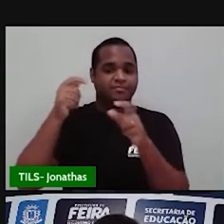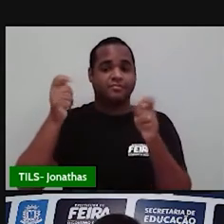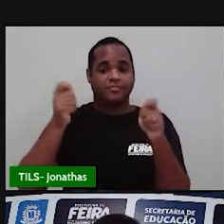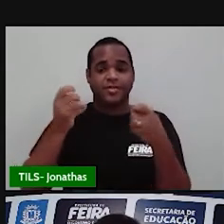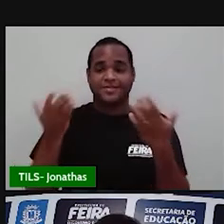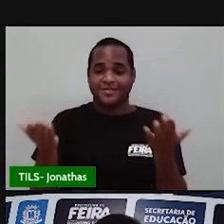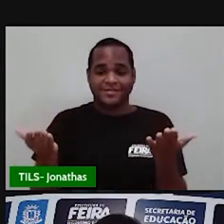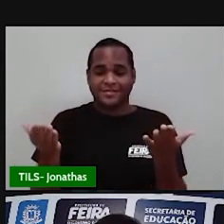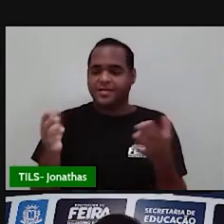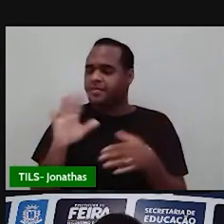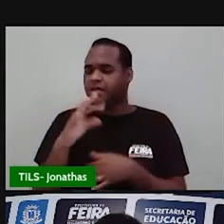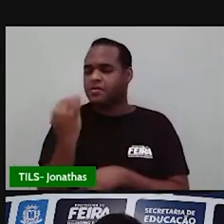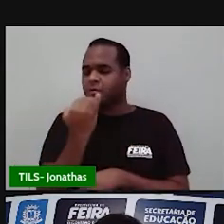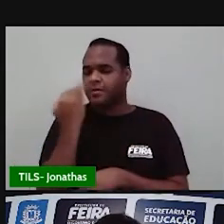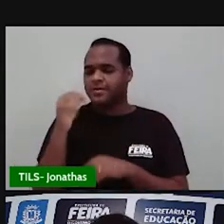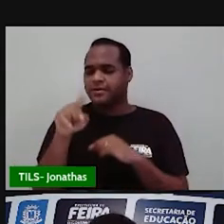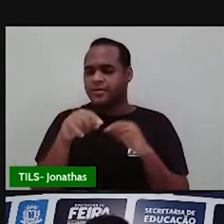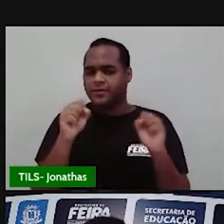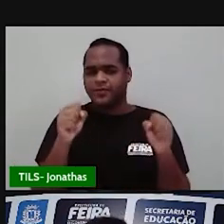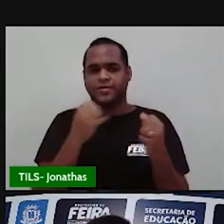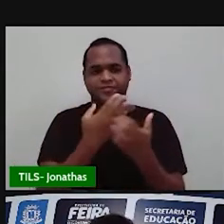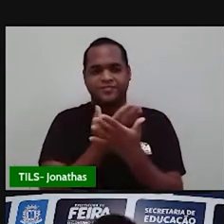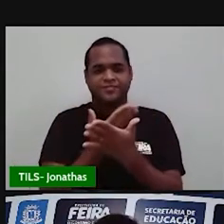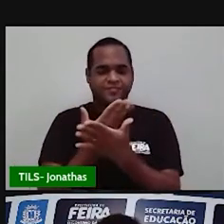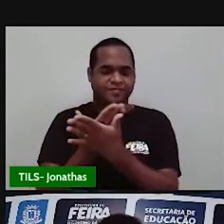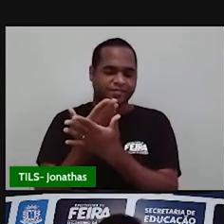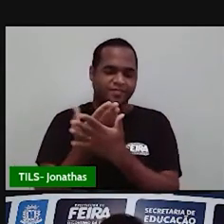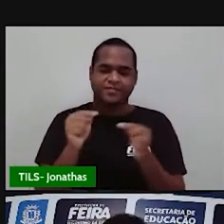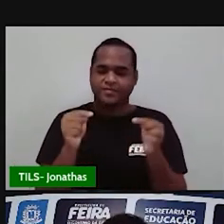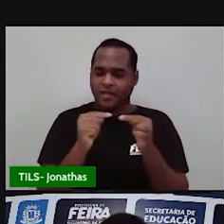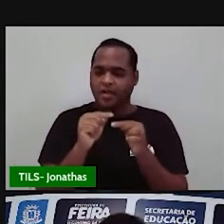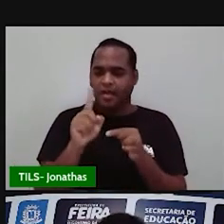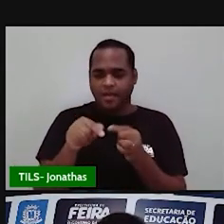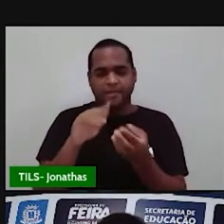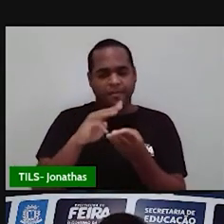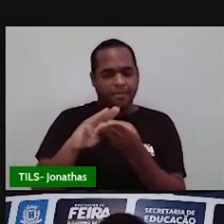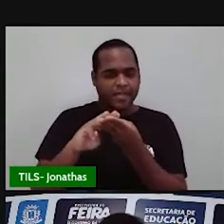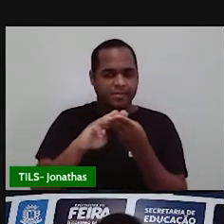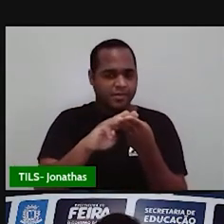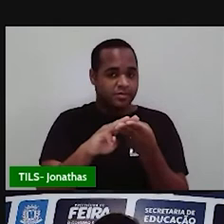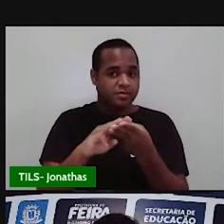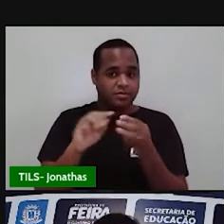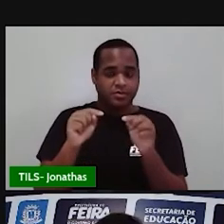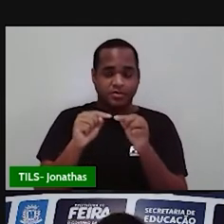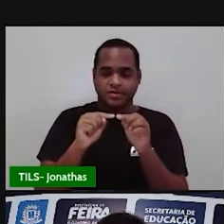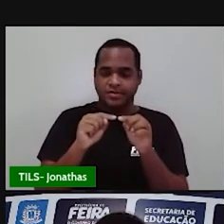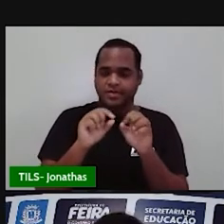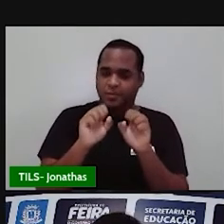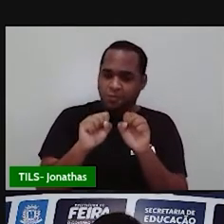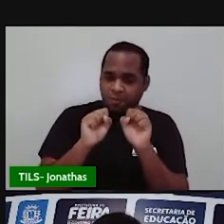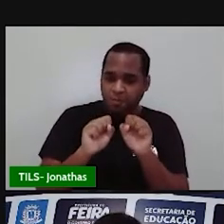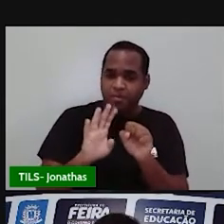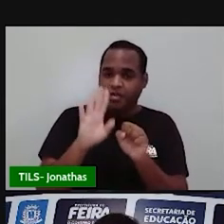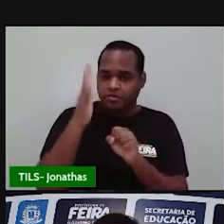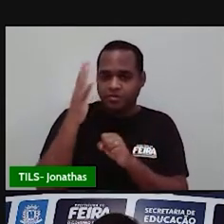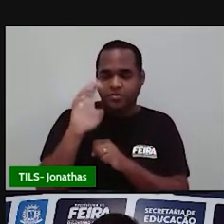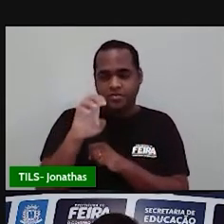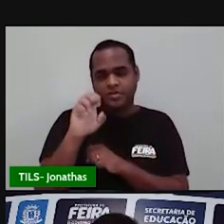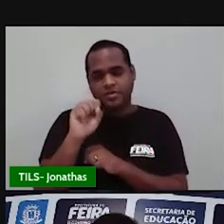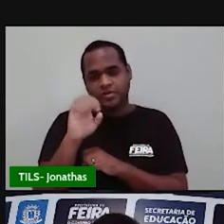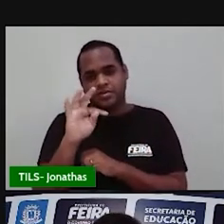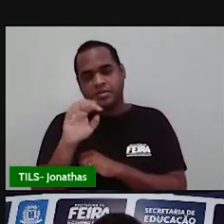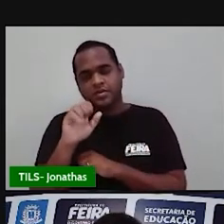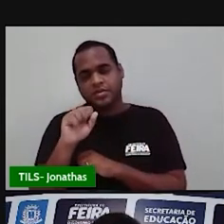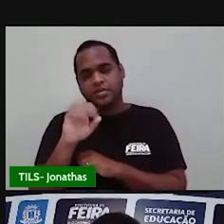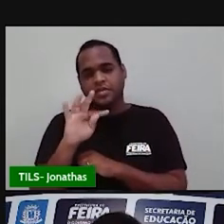por isso que é importante a gente estudar essa parte da matemática chamada de estatística. Belezinha?